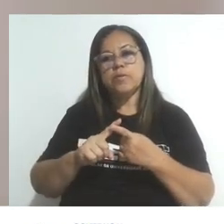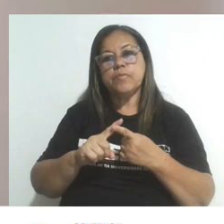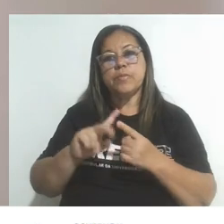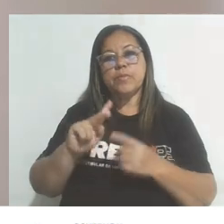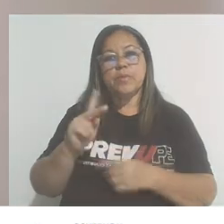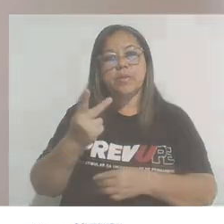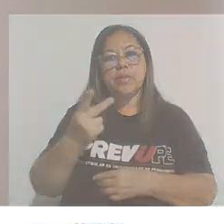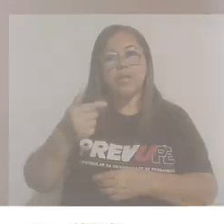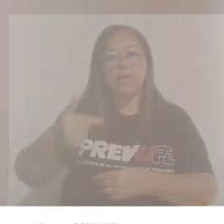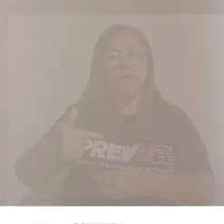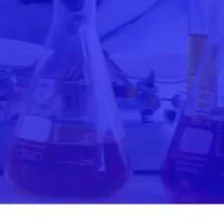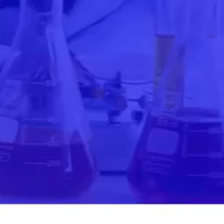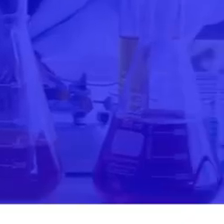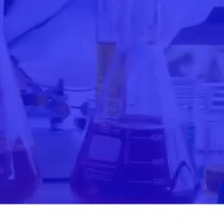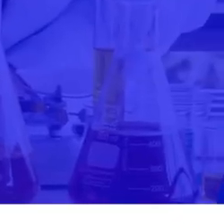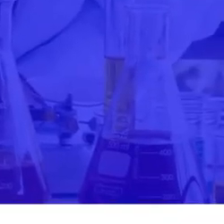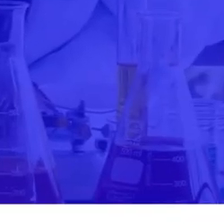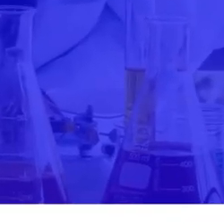elevada ao cubo.